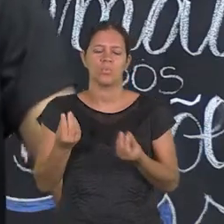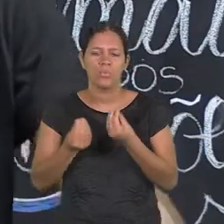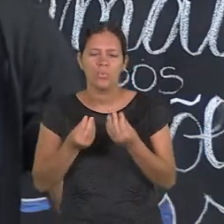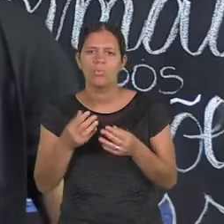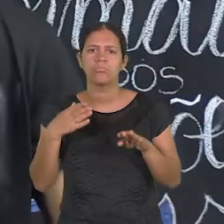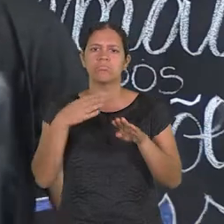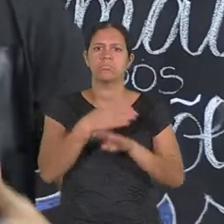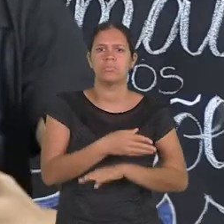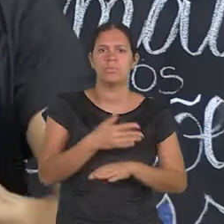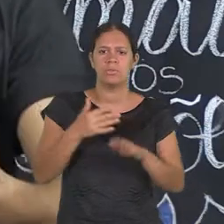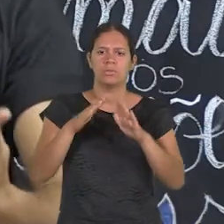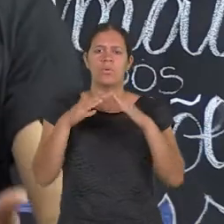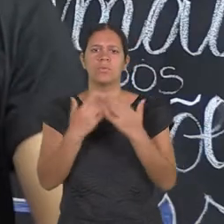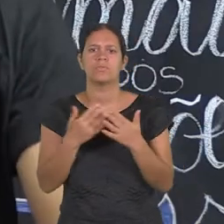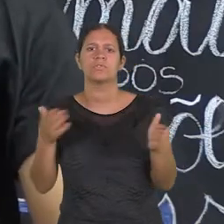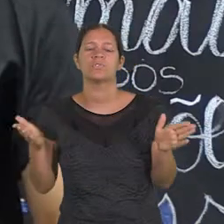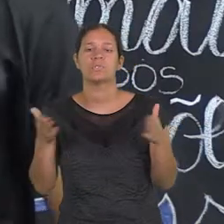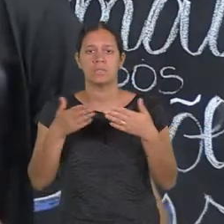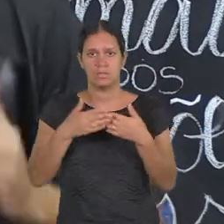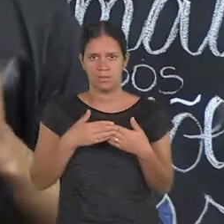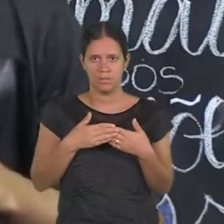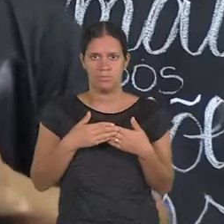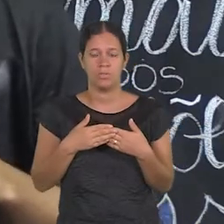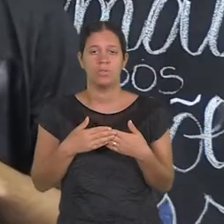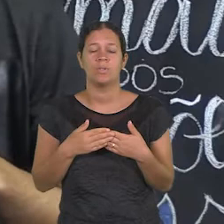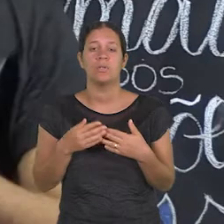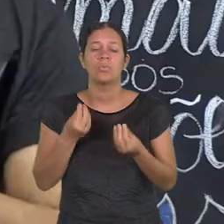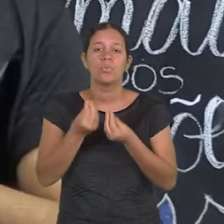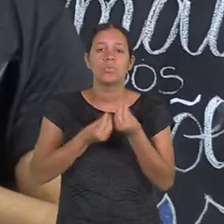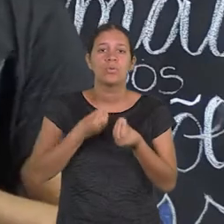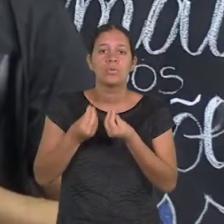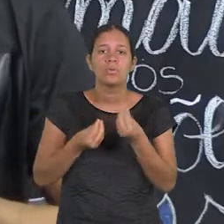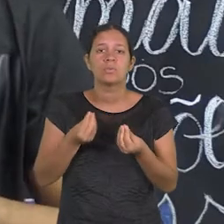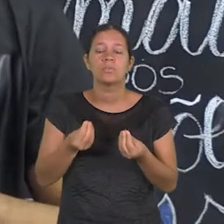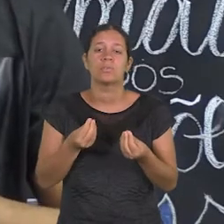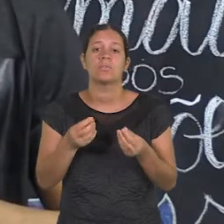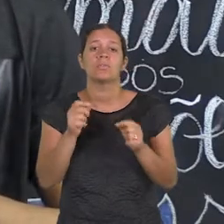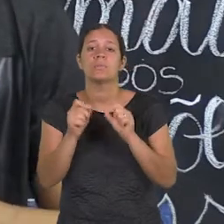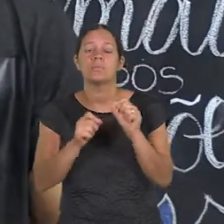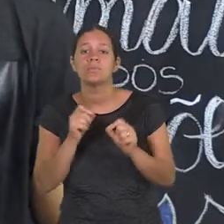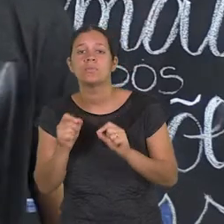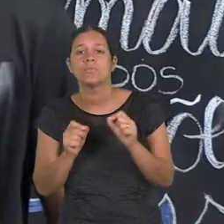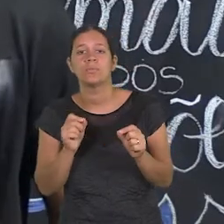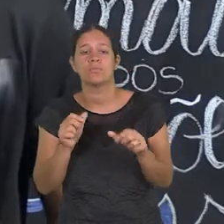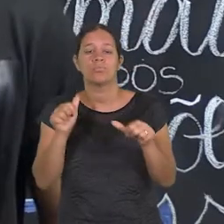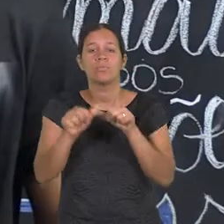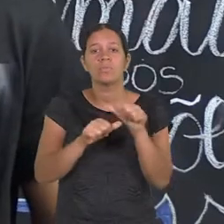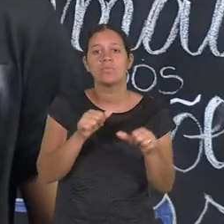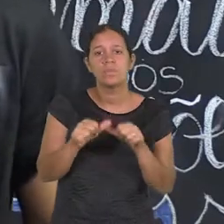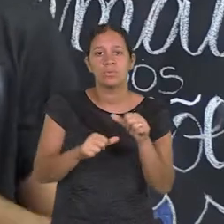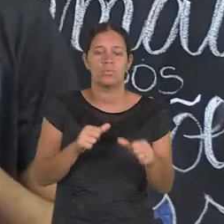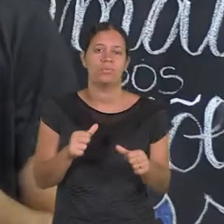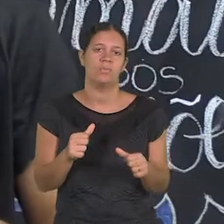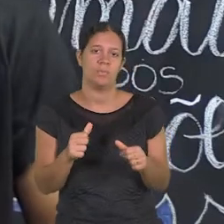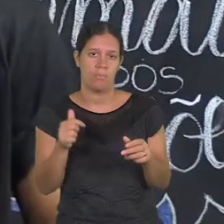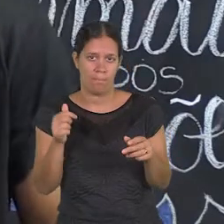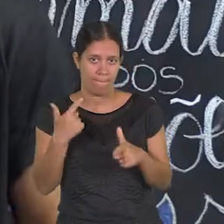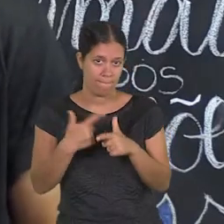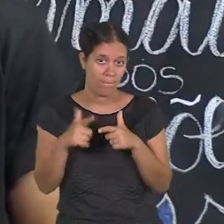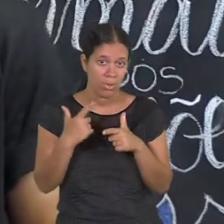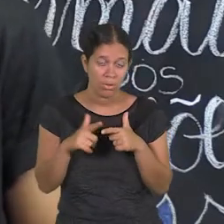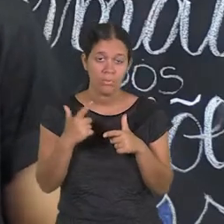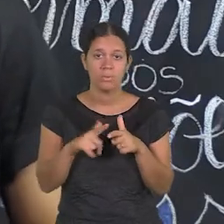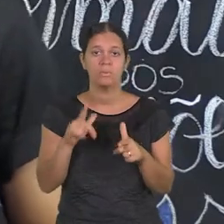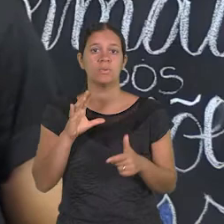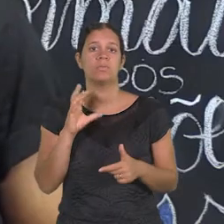para a escola em pleno feriado, o dia que a escola está fechada? Do ponto de vista narrativo, isso instalaria o que a gente chama de elemento modificador, de conflito,